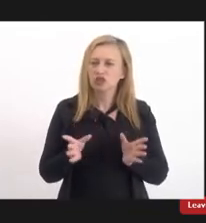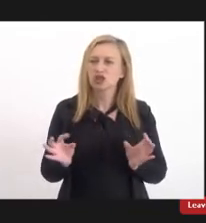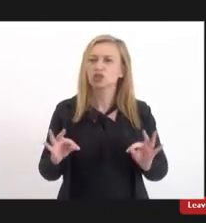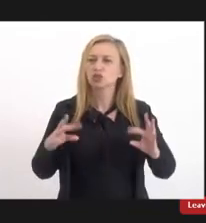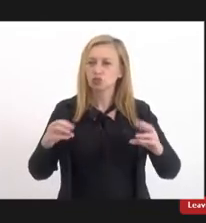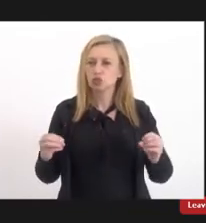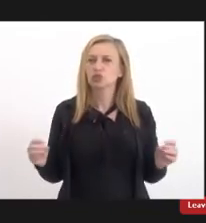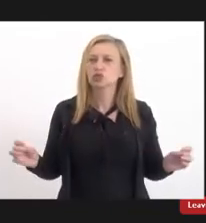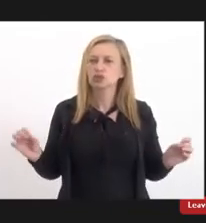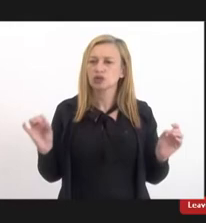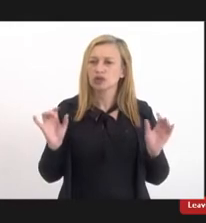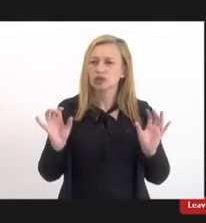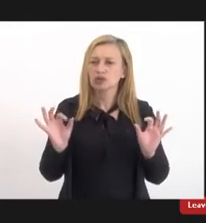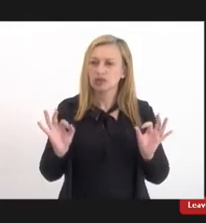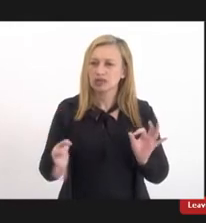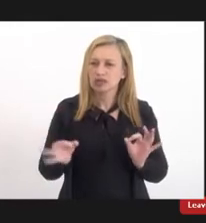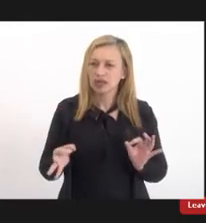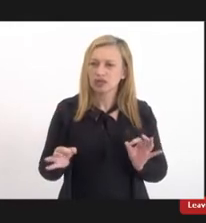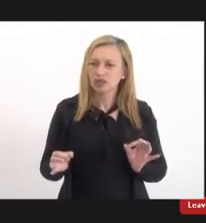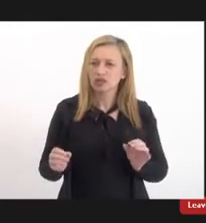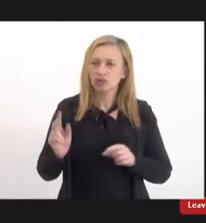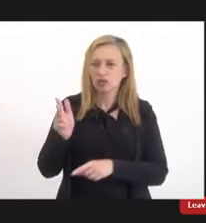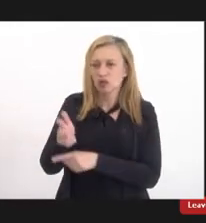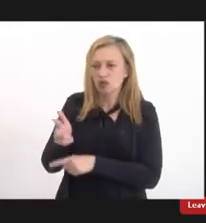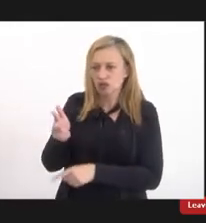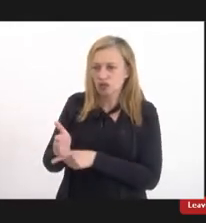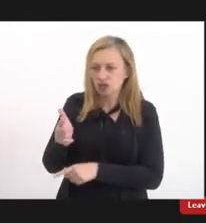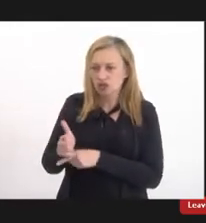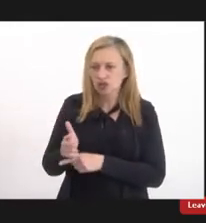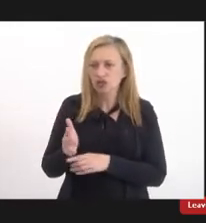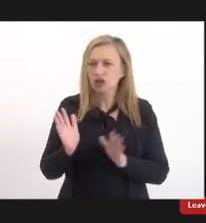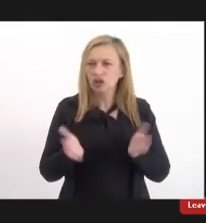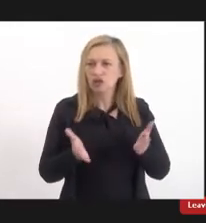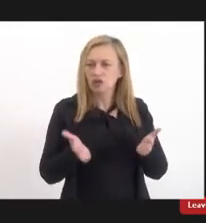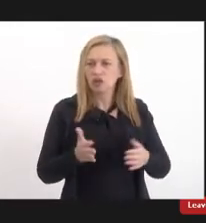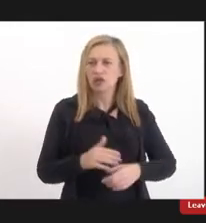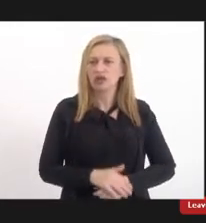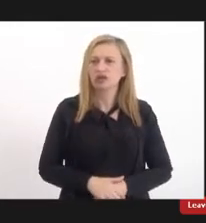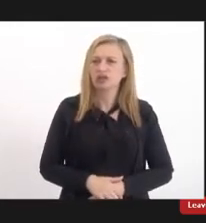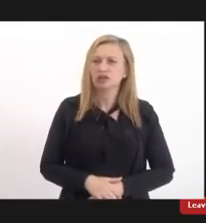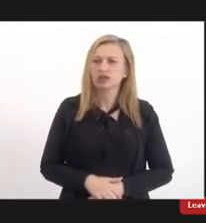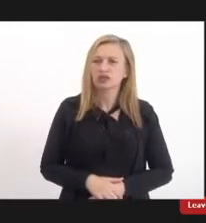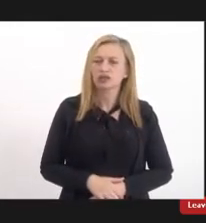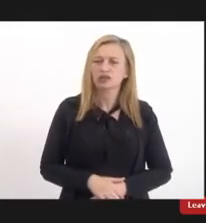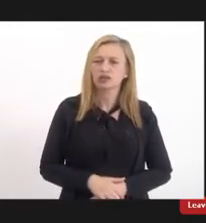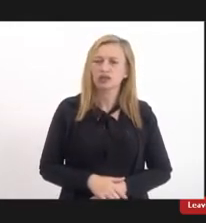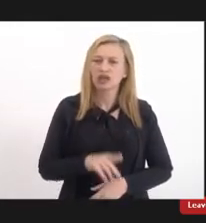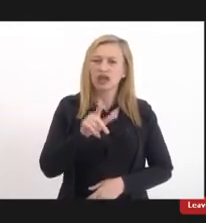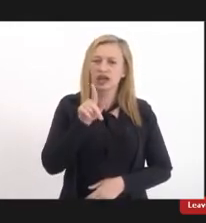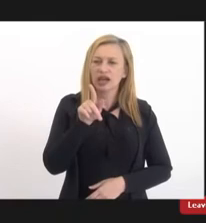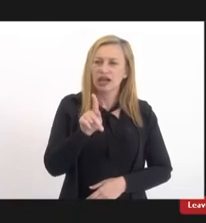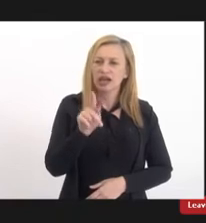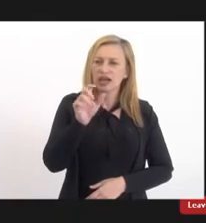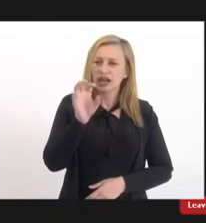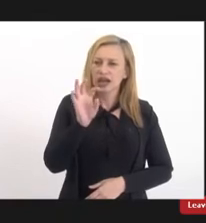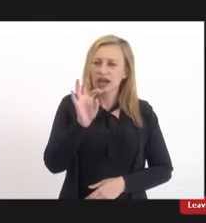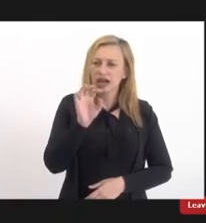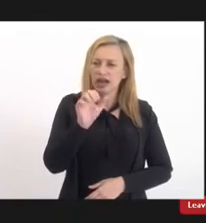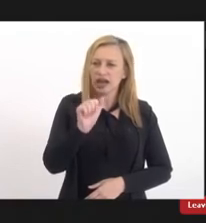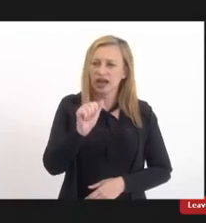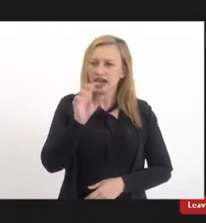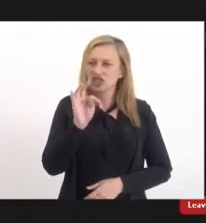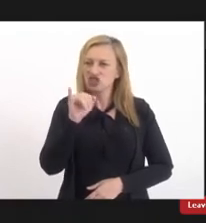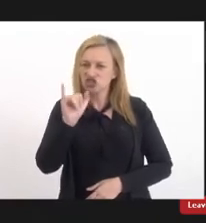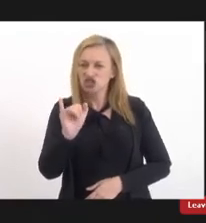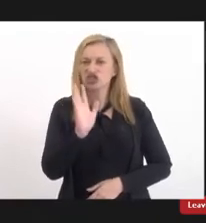certinho aqui para passar o vídeo né nós vamos estar agora Katia Katia disse que já está tudo pronto para